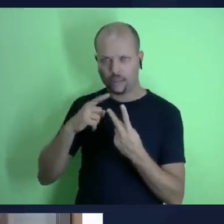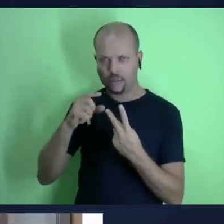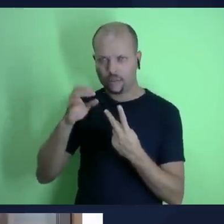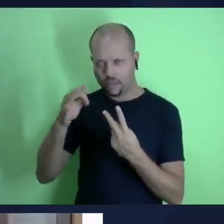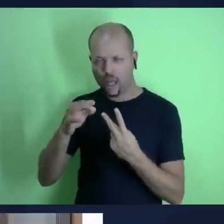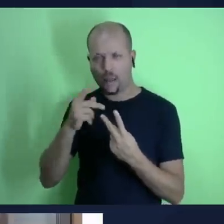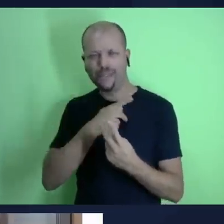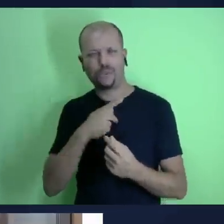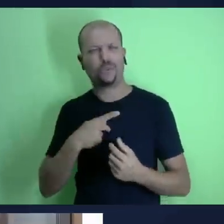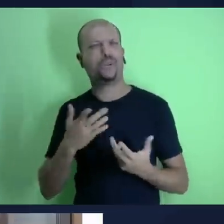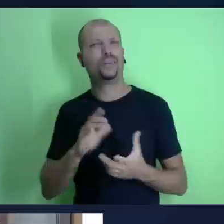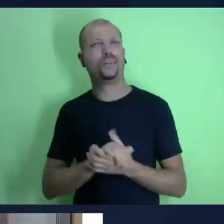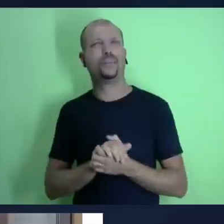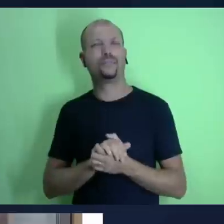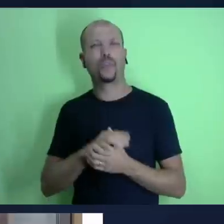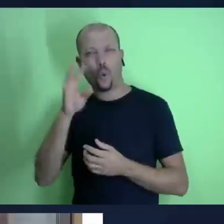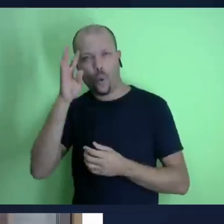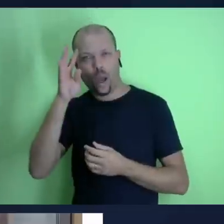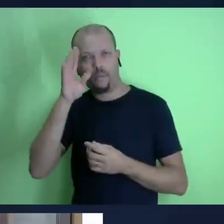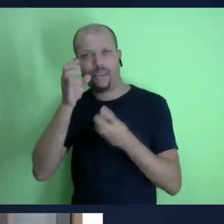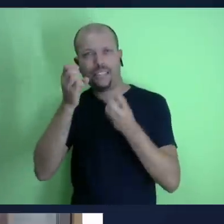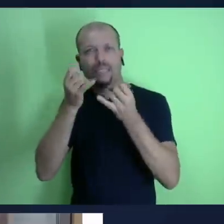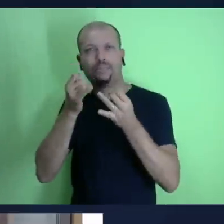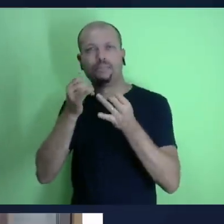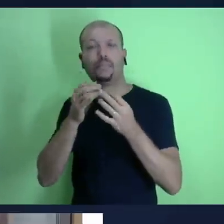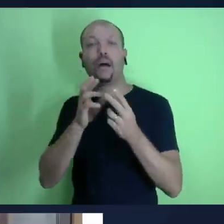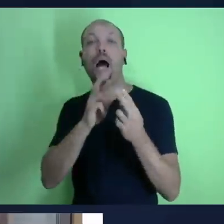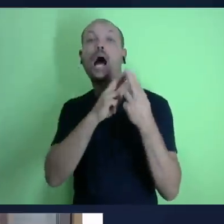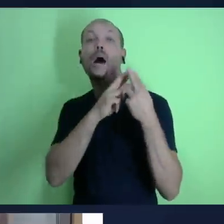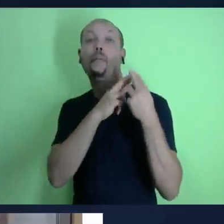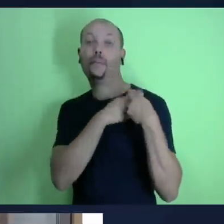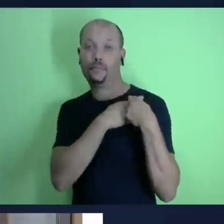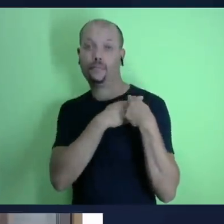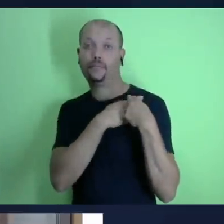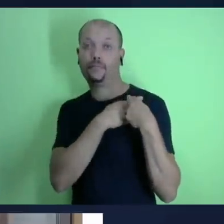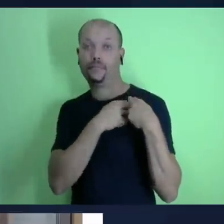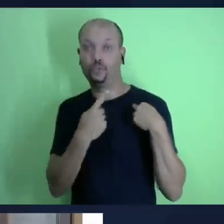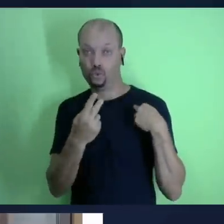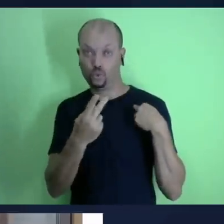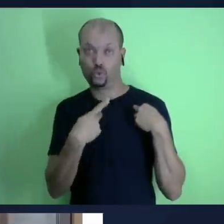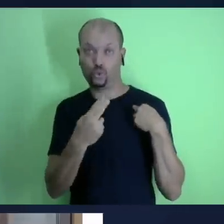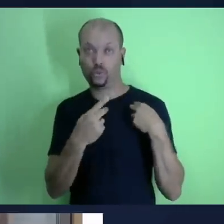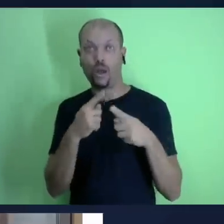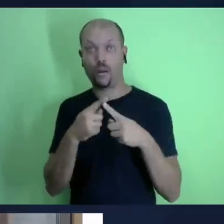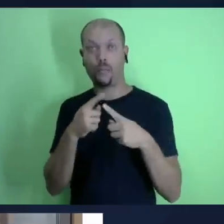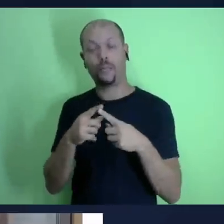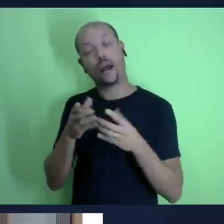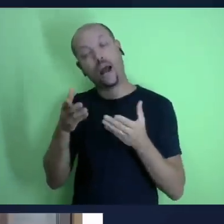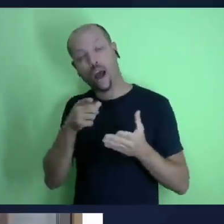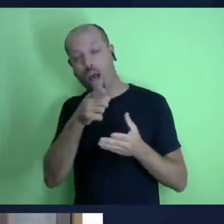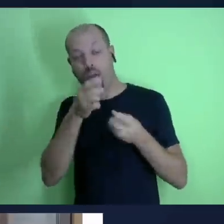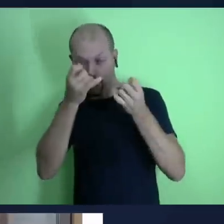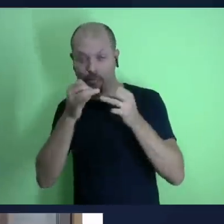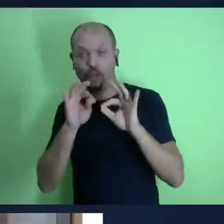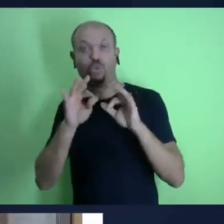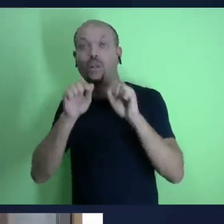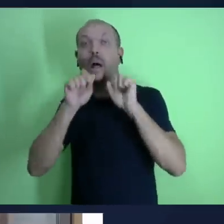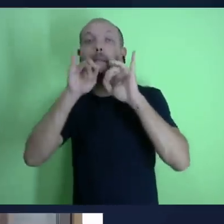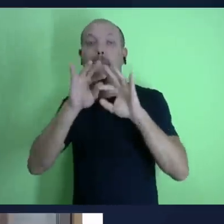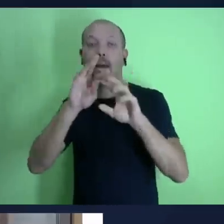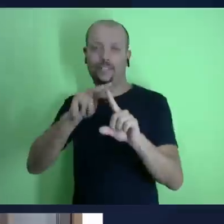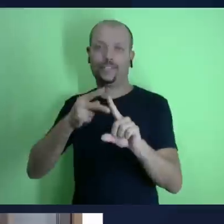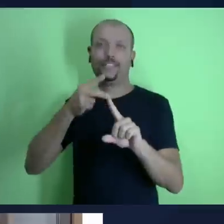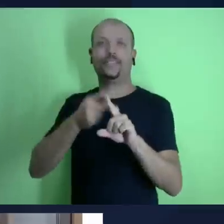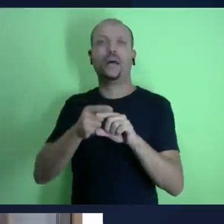quais são as responsabilidades que como membros da família de deus devemos ter por exemplo a bíblia diz que